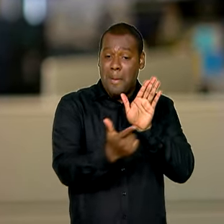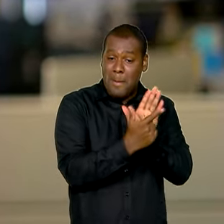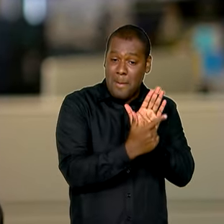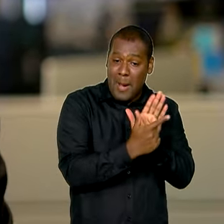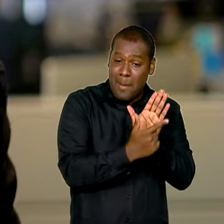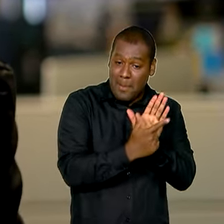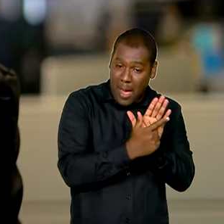-lo em realidade.